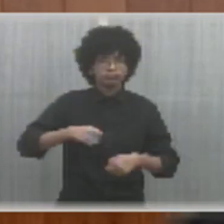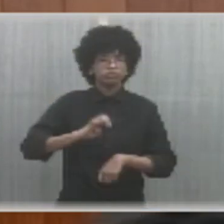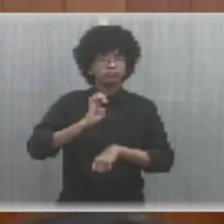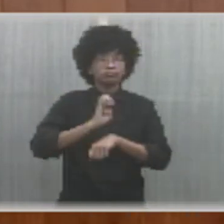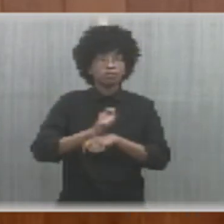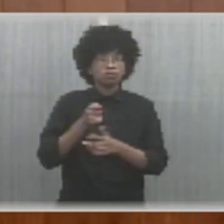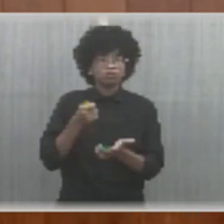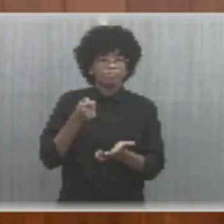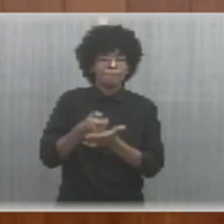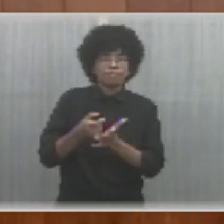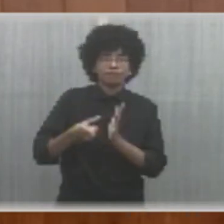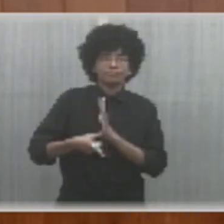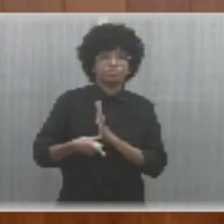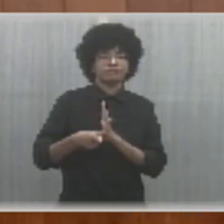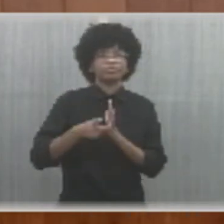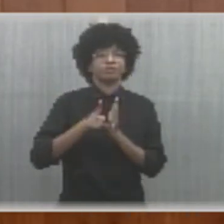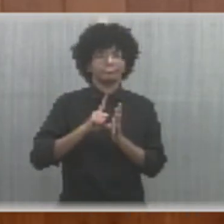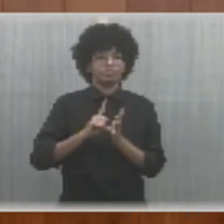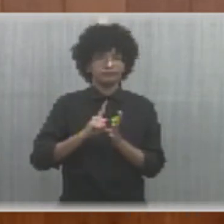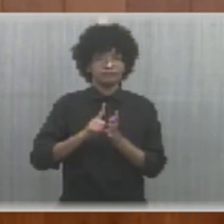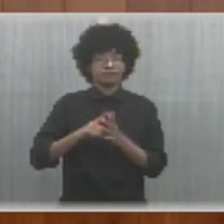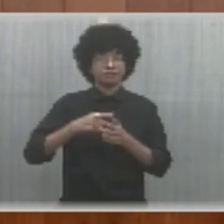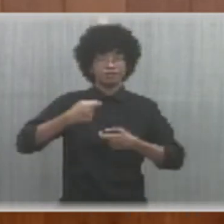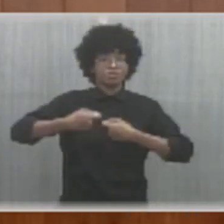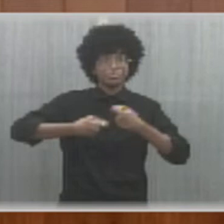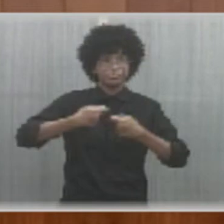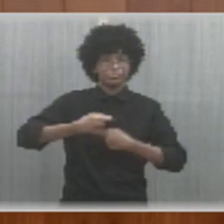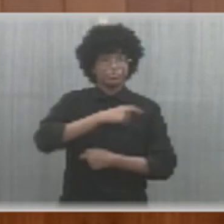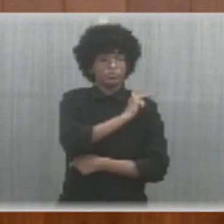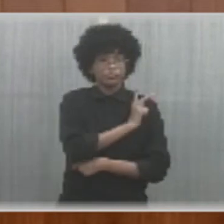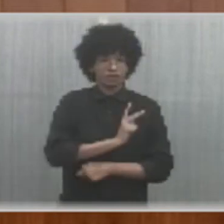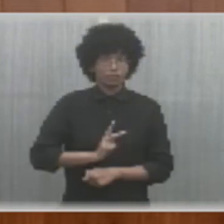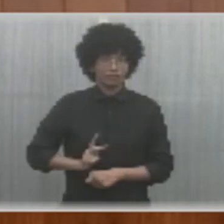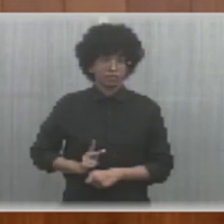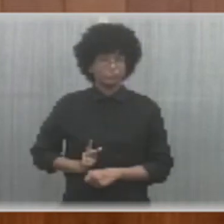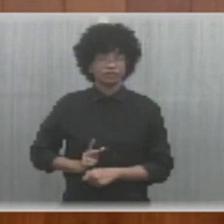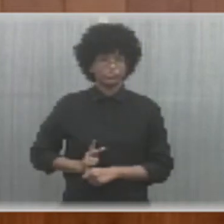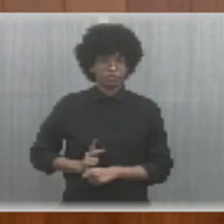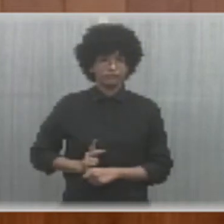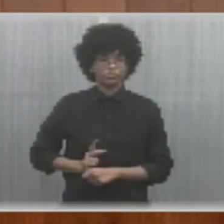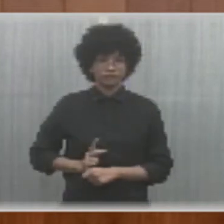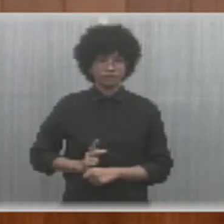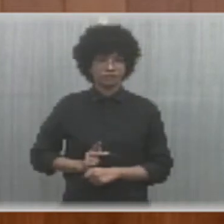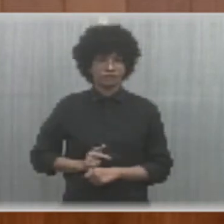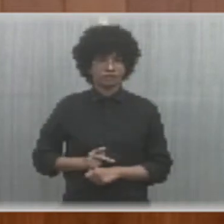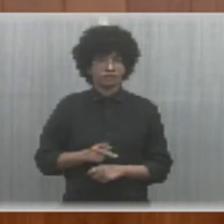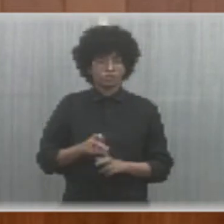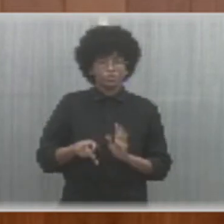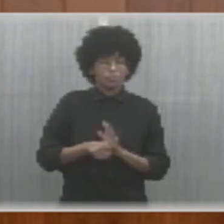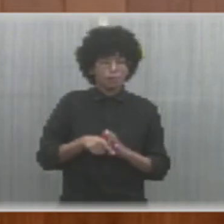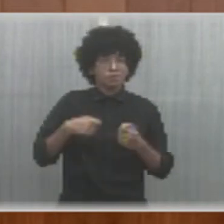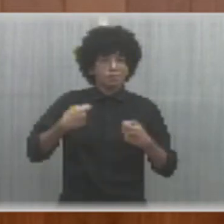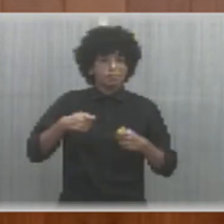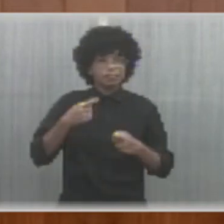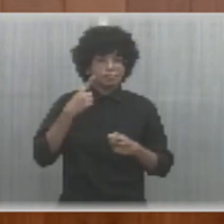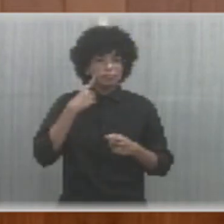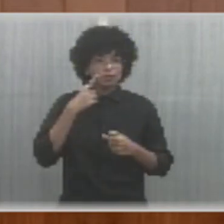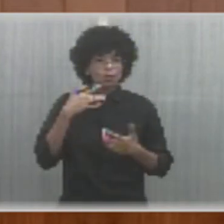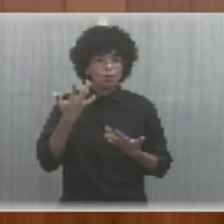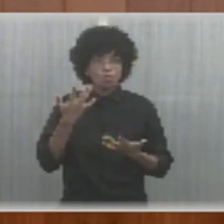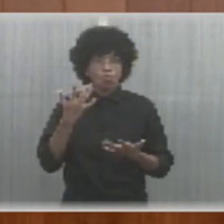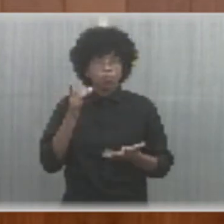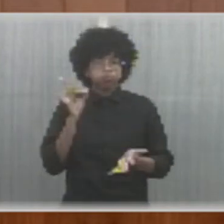antecipado, coisa que a administração pública é base. Não existe, na